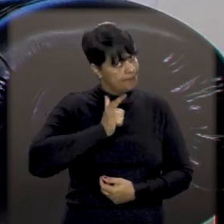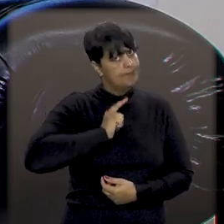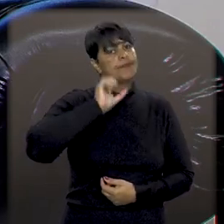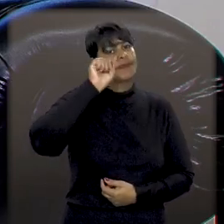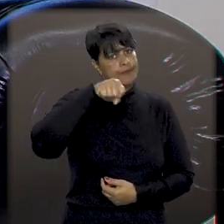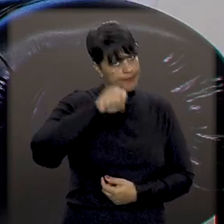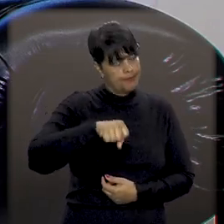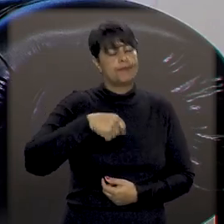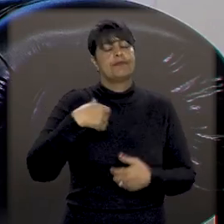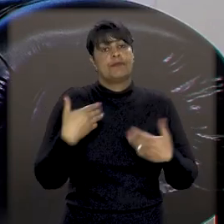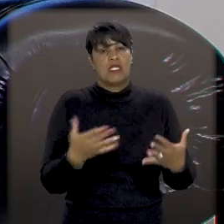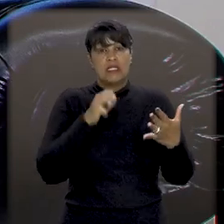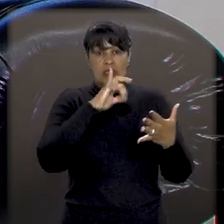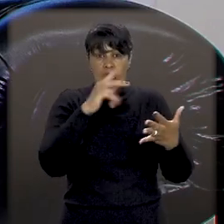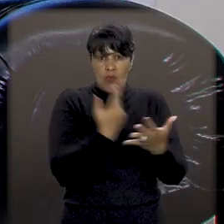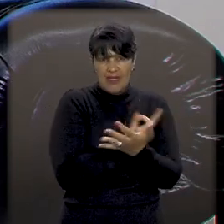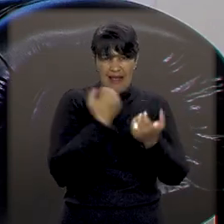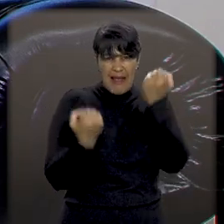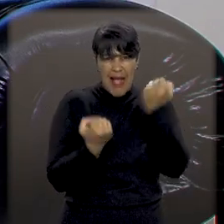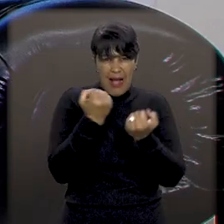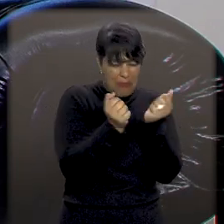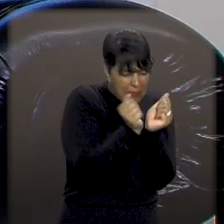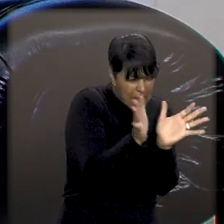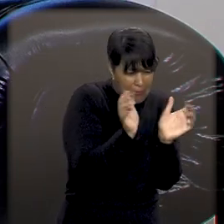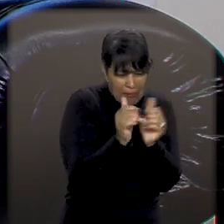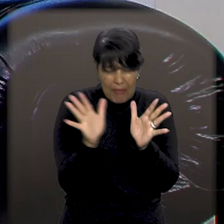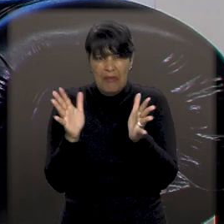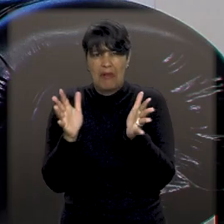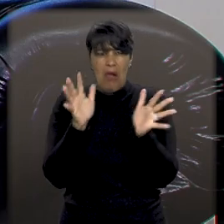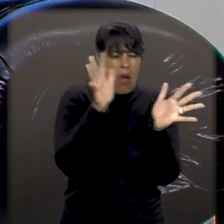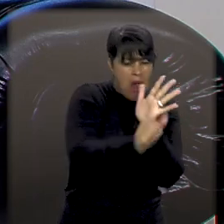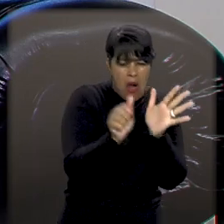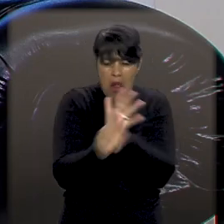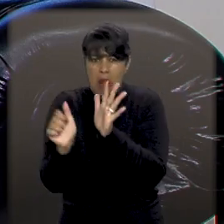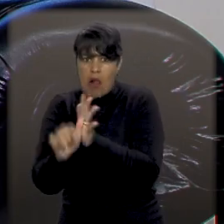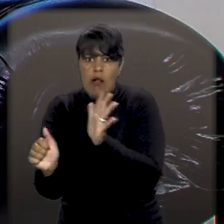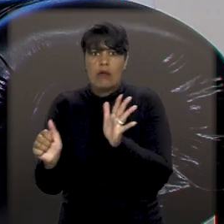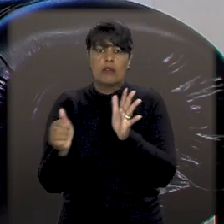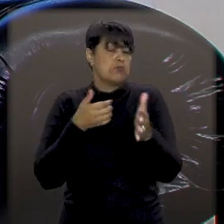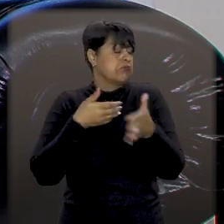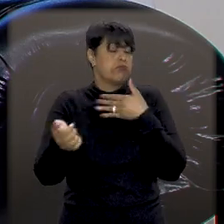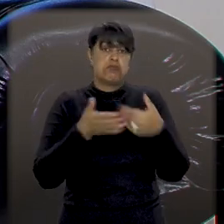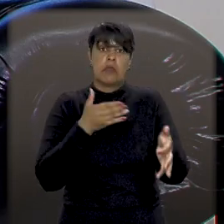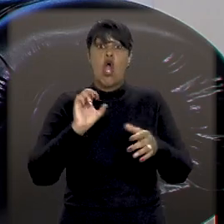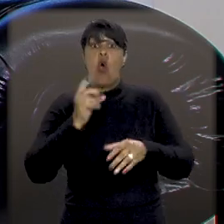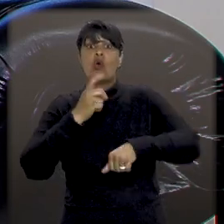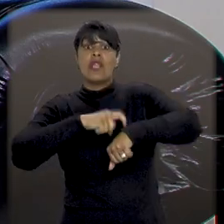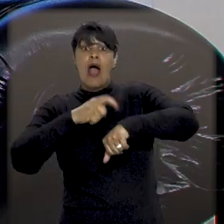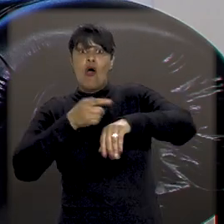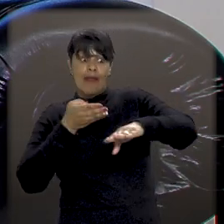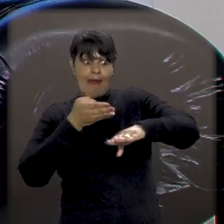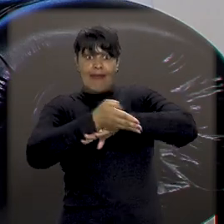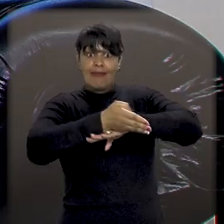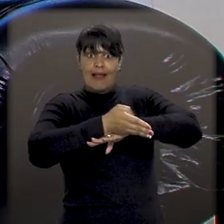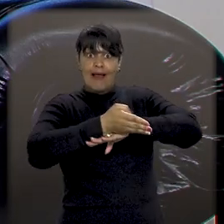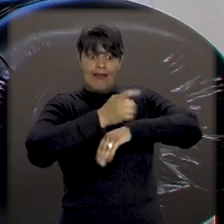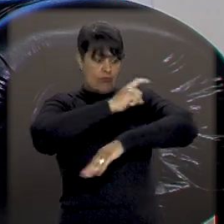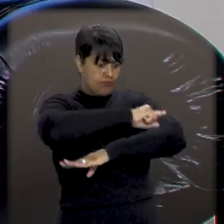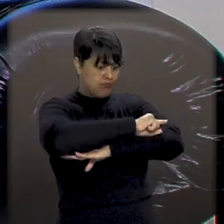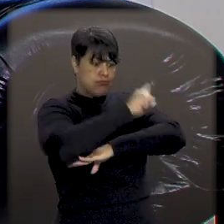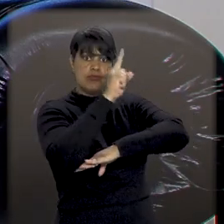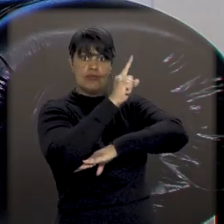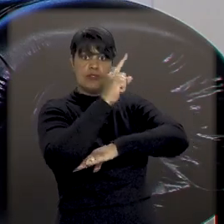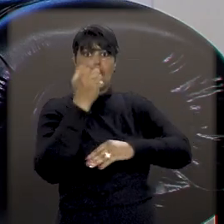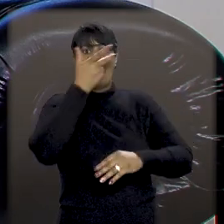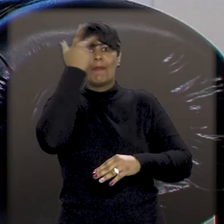ocorram dentro dos estacionamentos ou na iminência de entrar nos estacionamentos. Como, por exemplo, no caso de cancela, o consumidor está